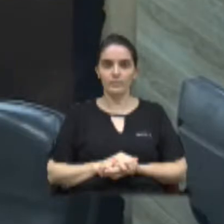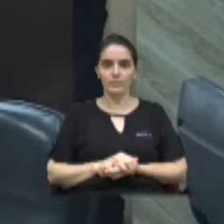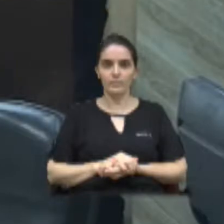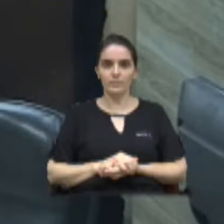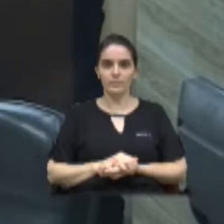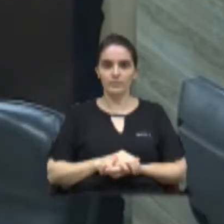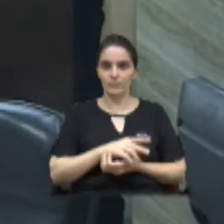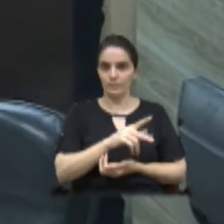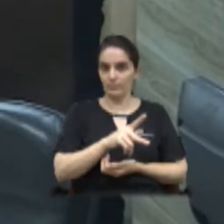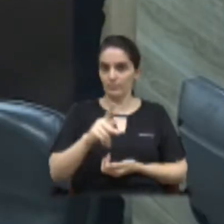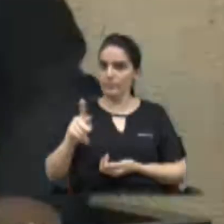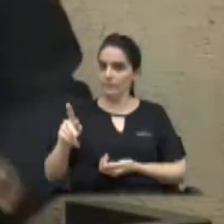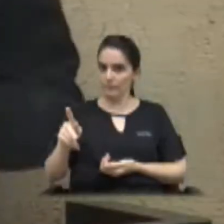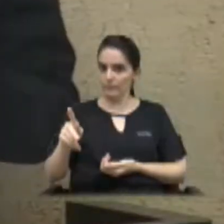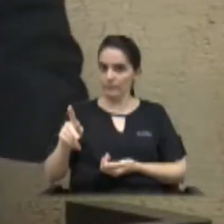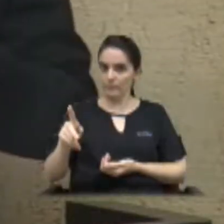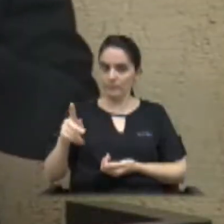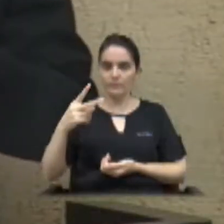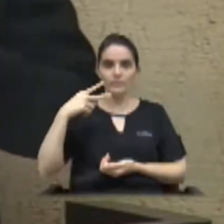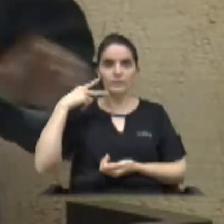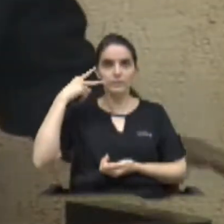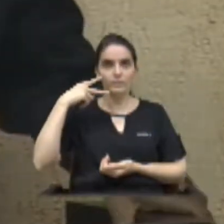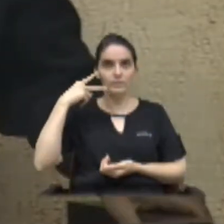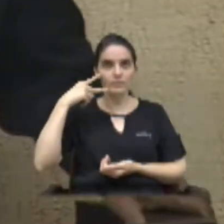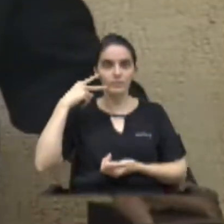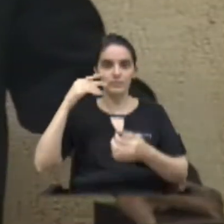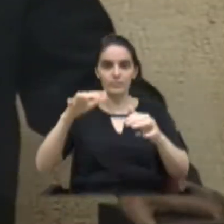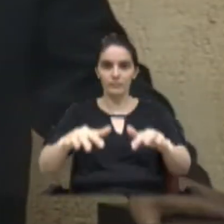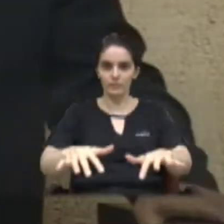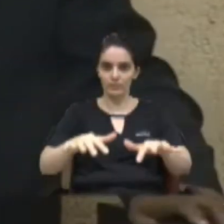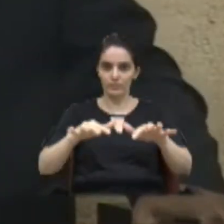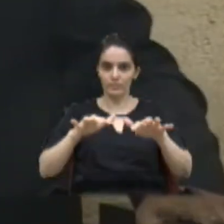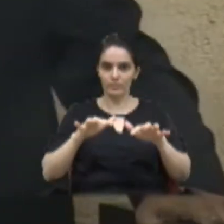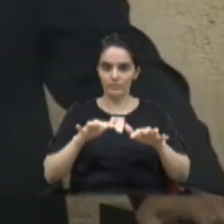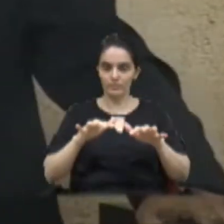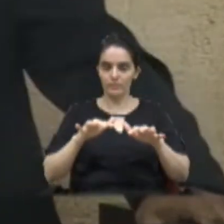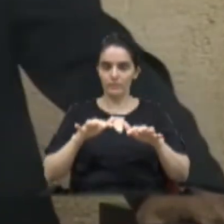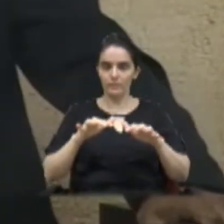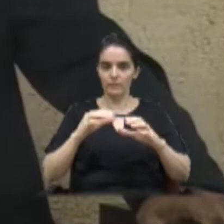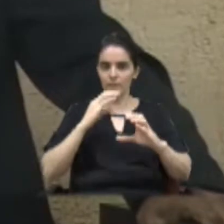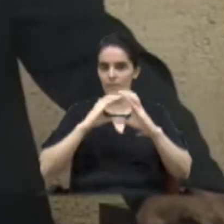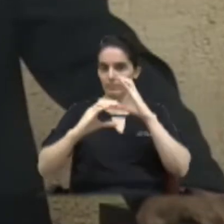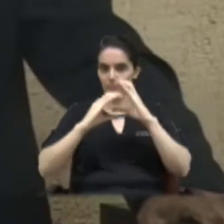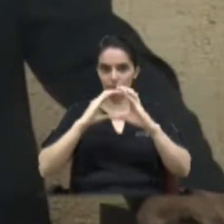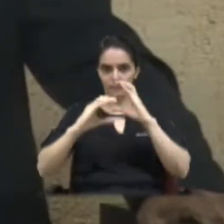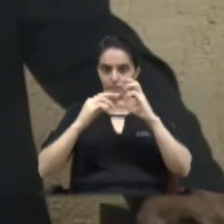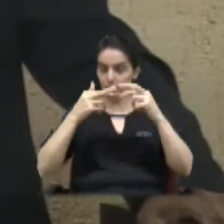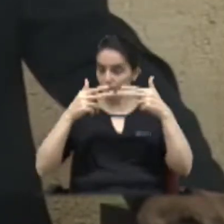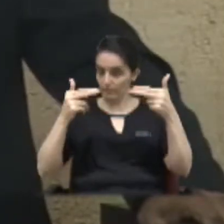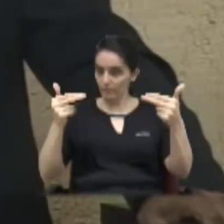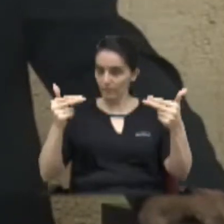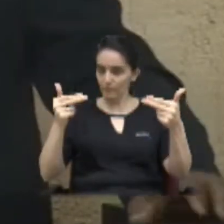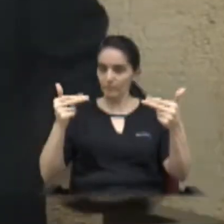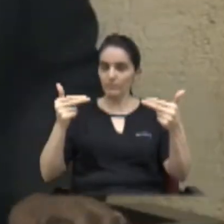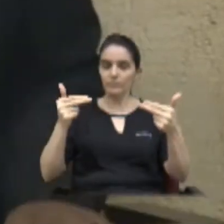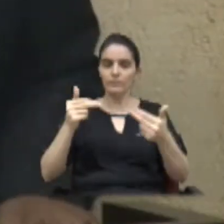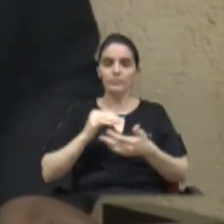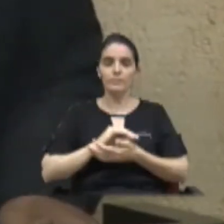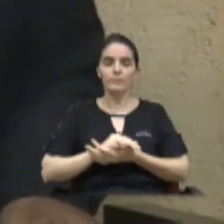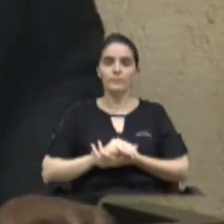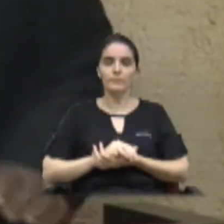Sr. Presidente, nobres pares, público presente, para a tela que nos acompanha pelos meios de comunicação,